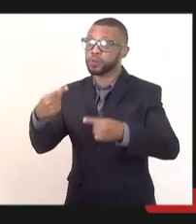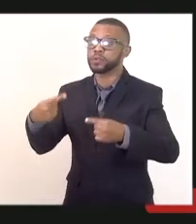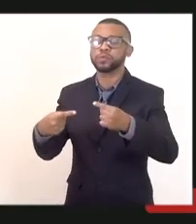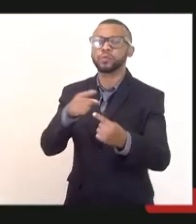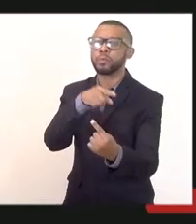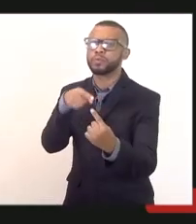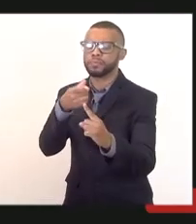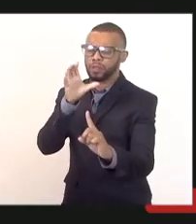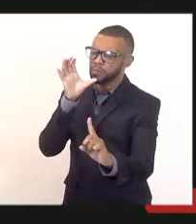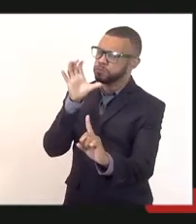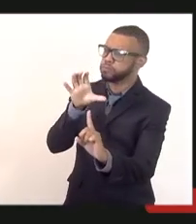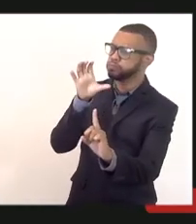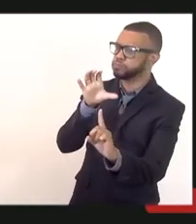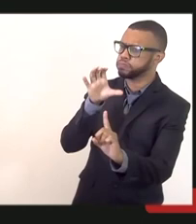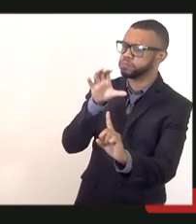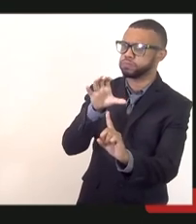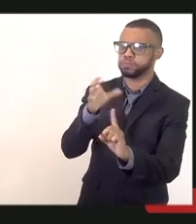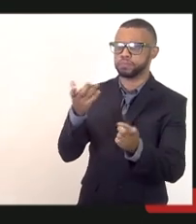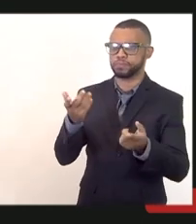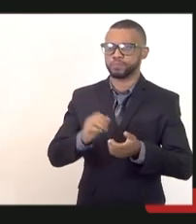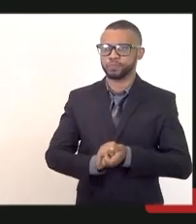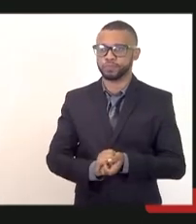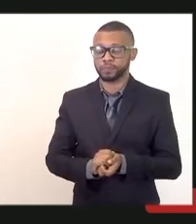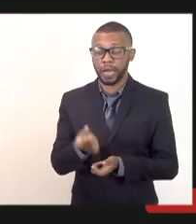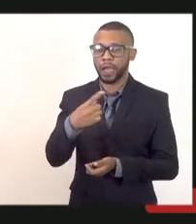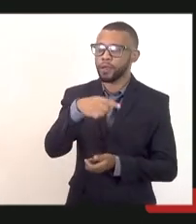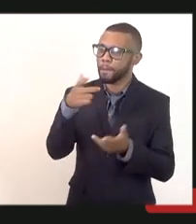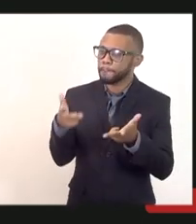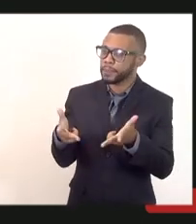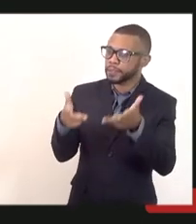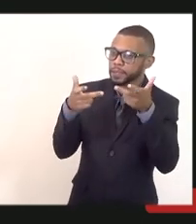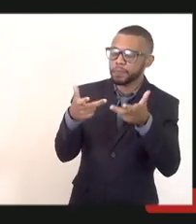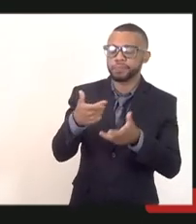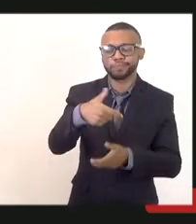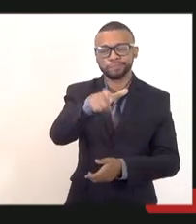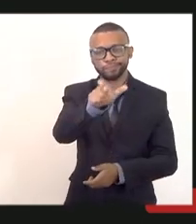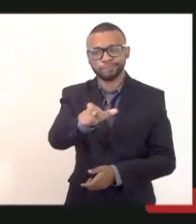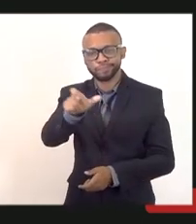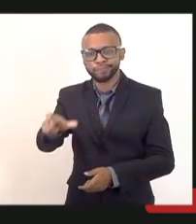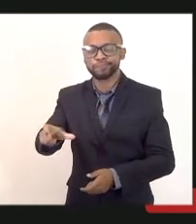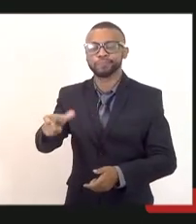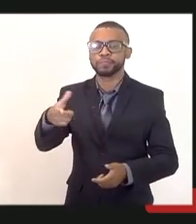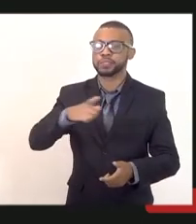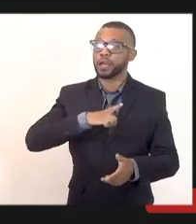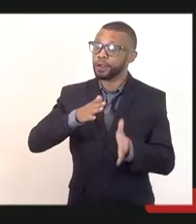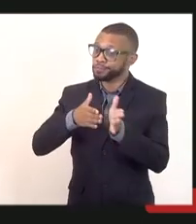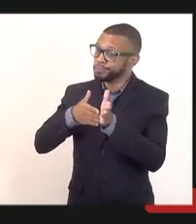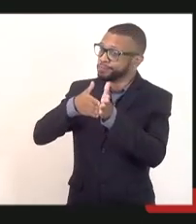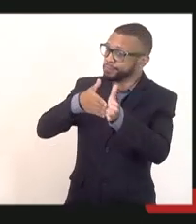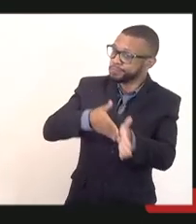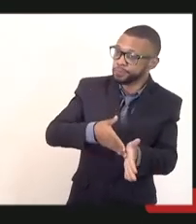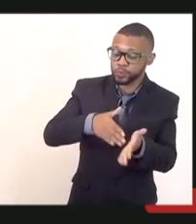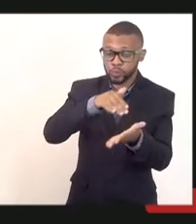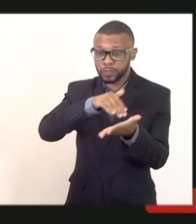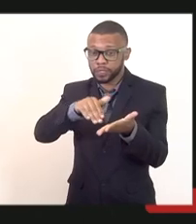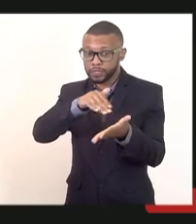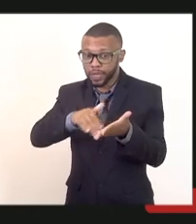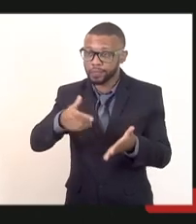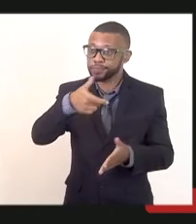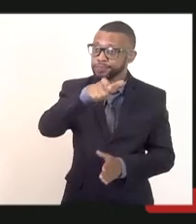vejo a hombridade do nosso secretário em lutar pela saúde